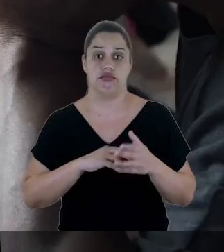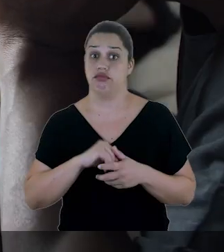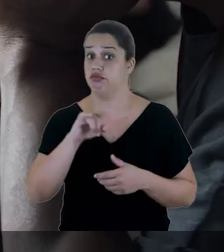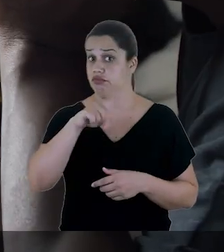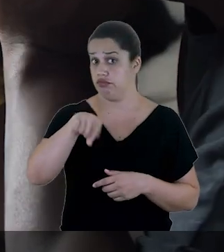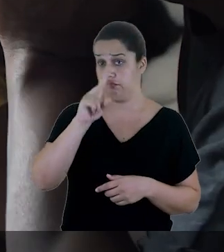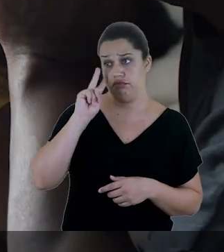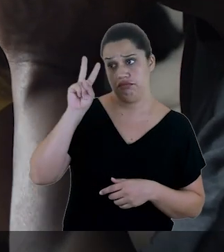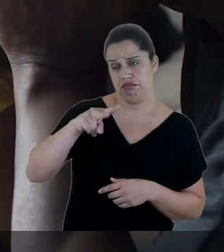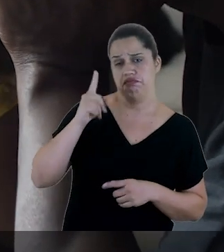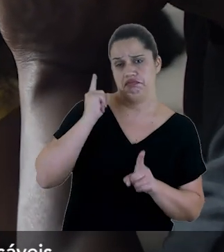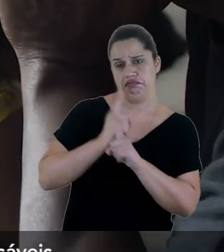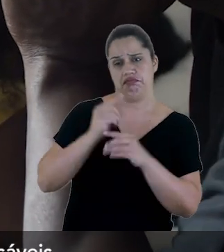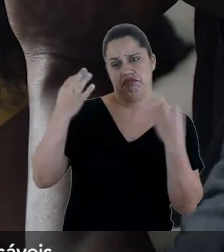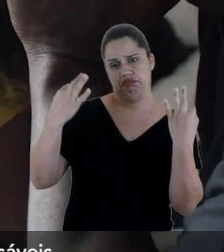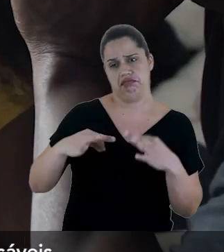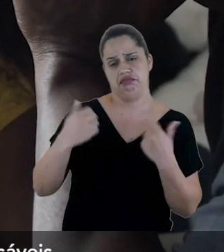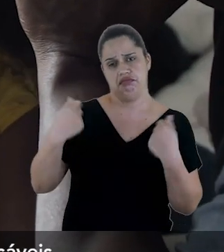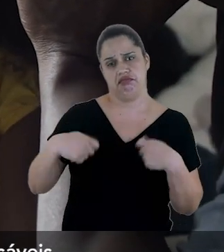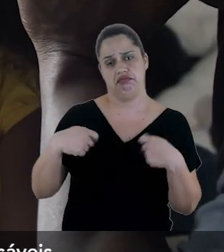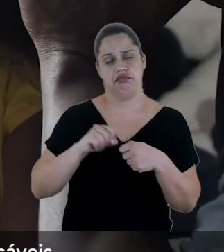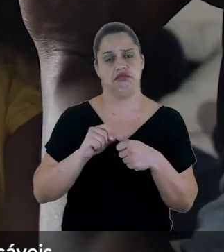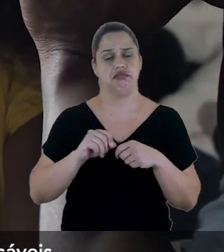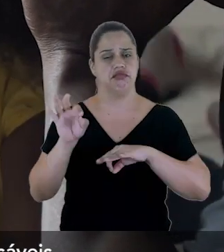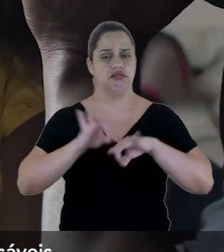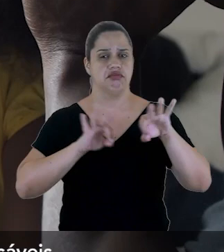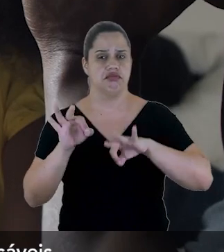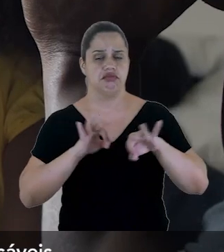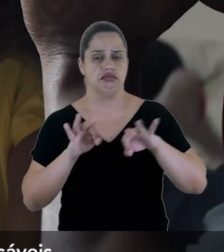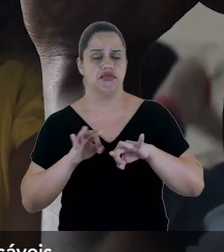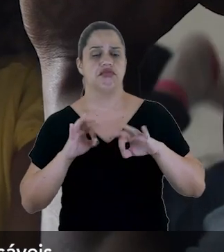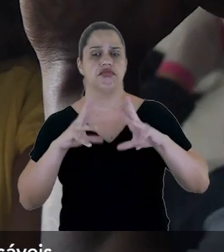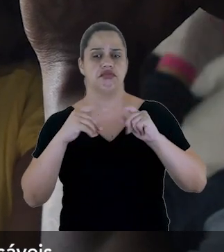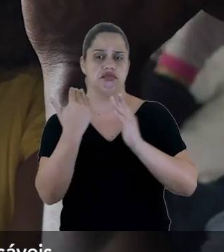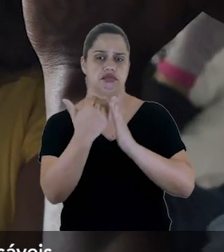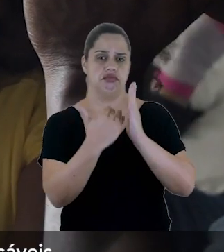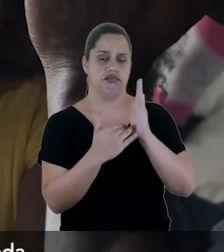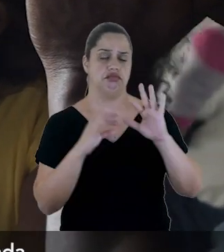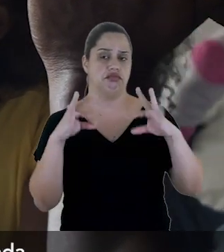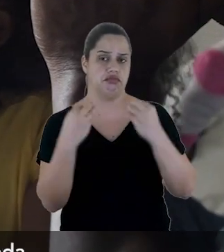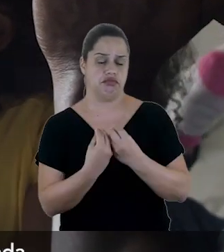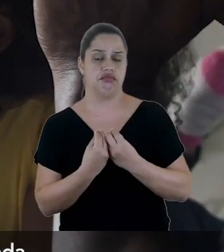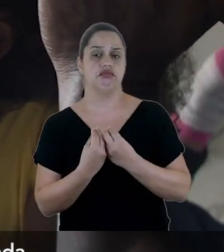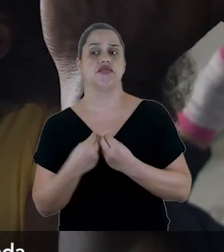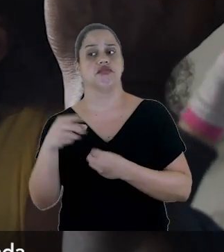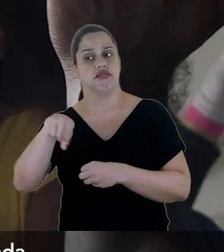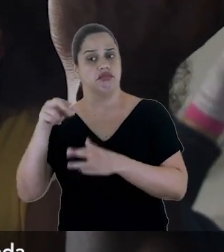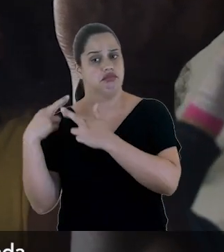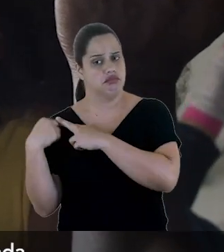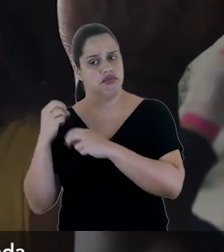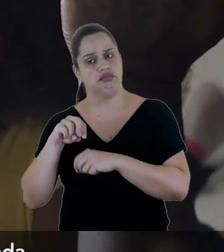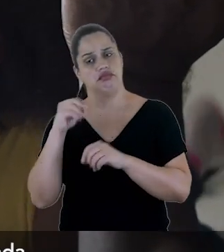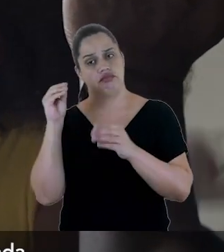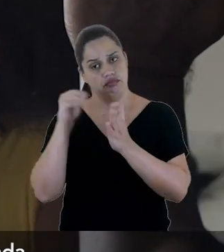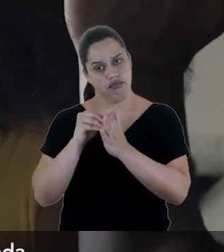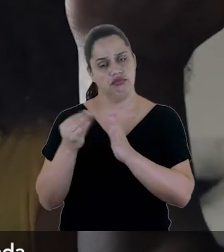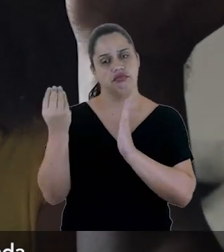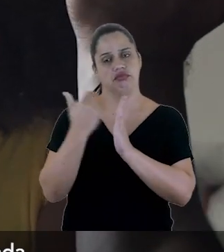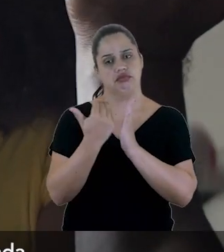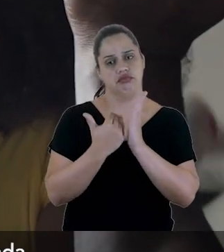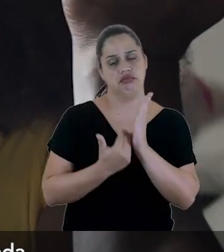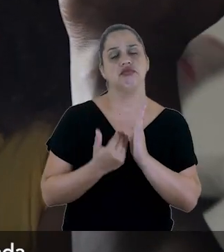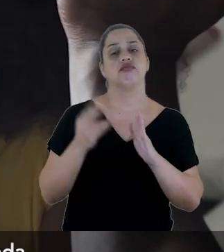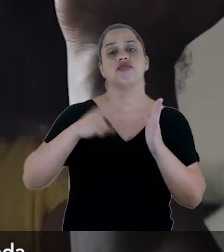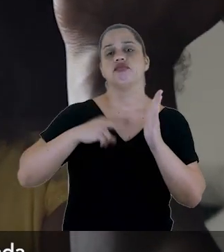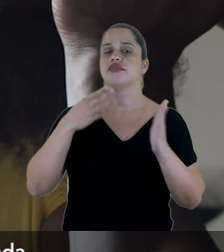Se achar necessário, prepare um manual para os familiares ou responsáveis com dicas e orientações para a